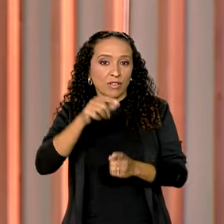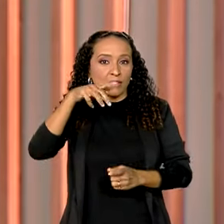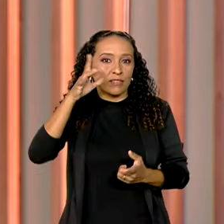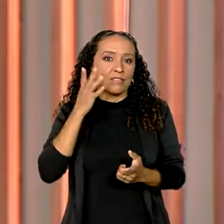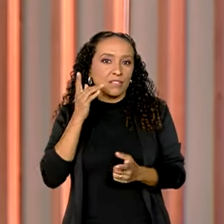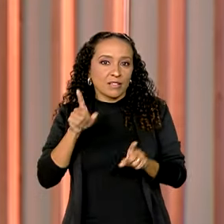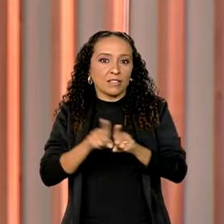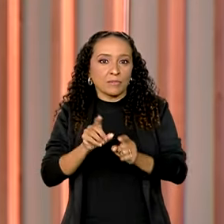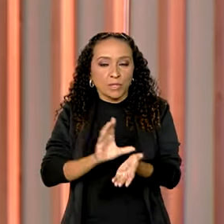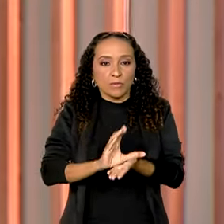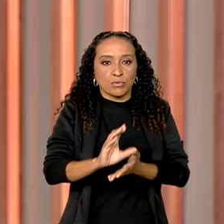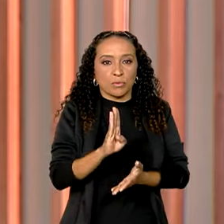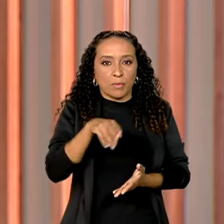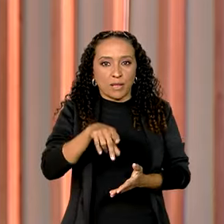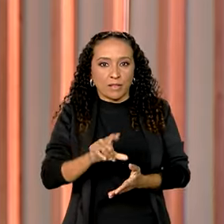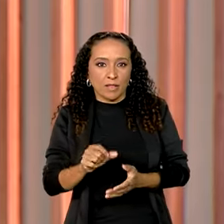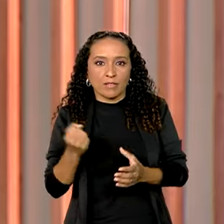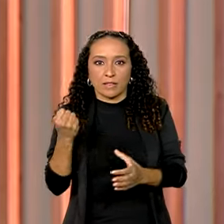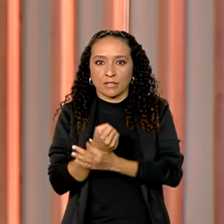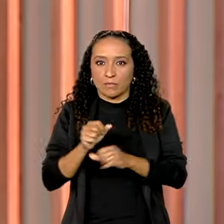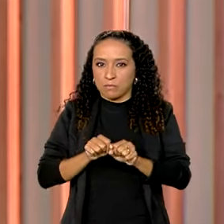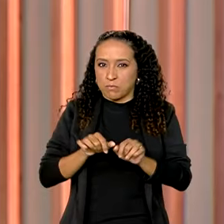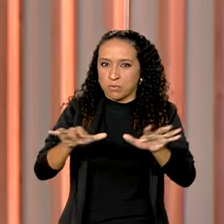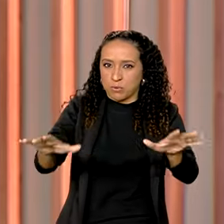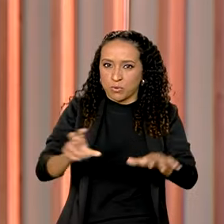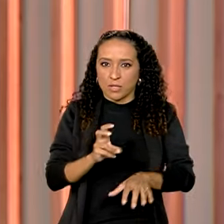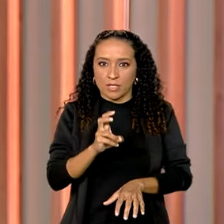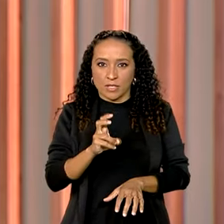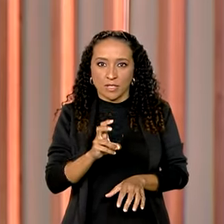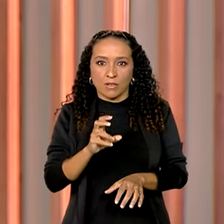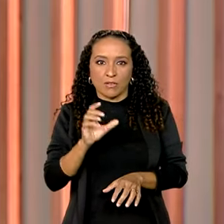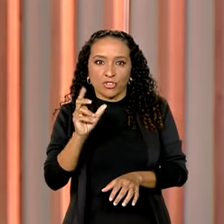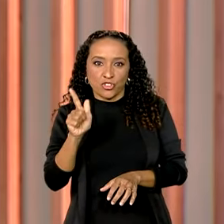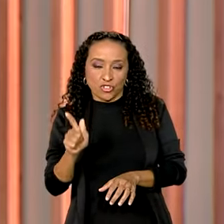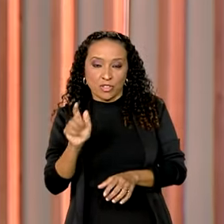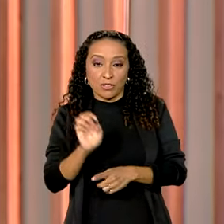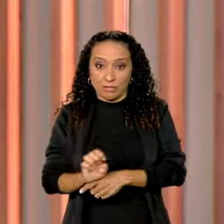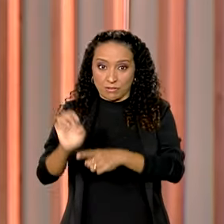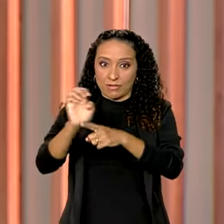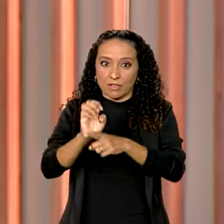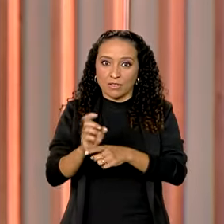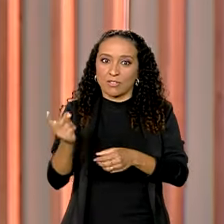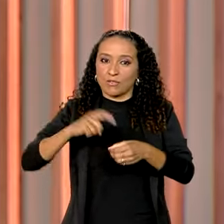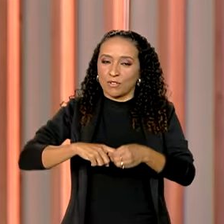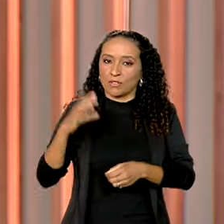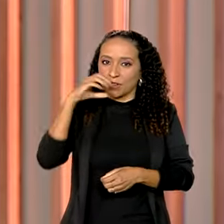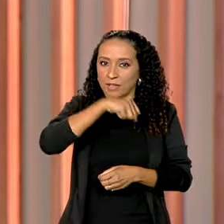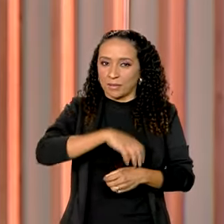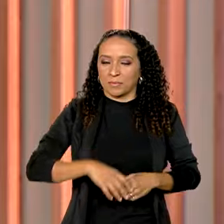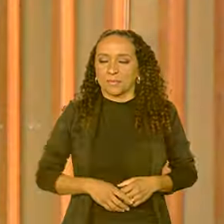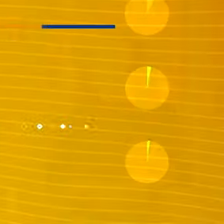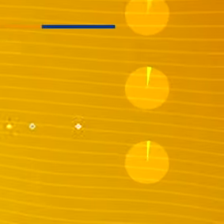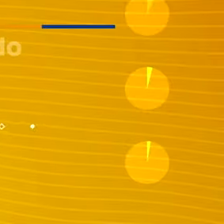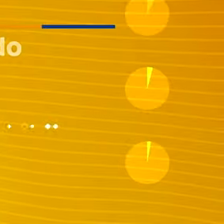investimentos do BNDES vão garantir ampliação na rede 5G no Estado. A gente volta em instantes.